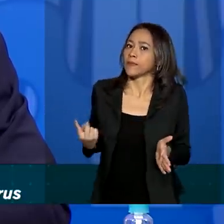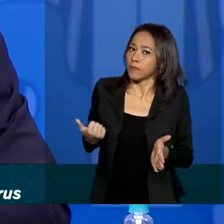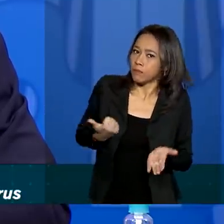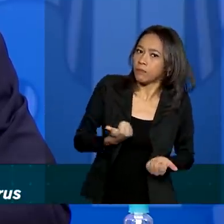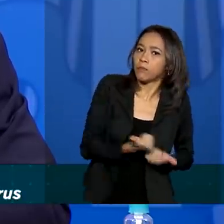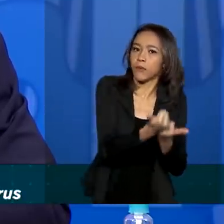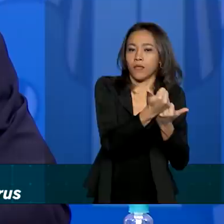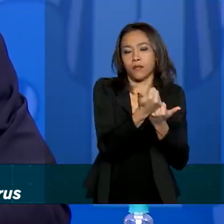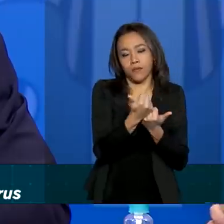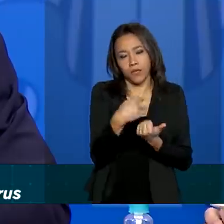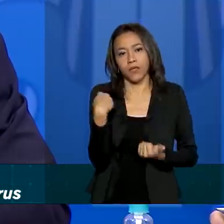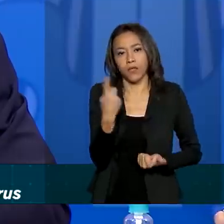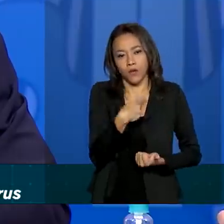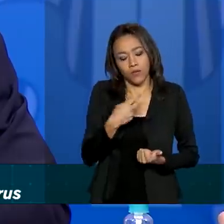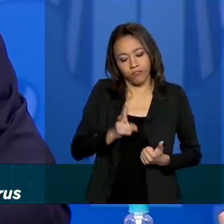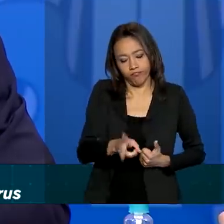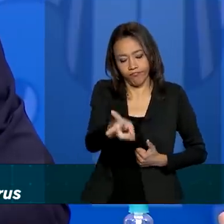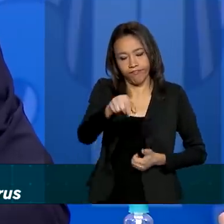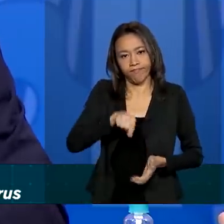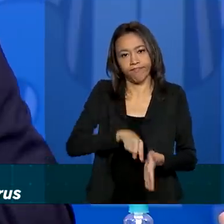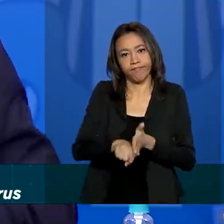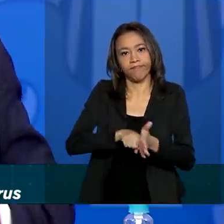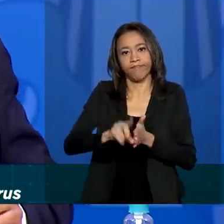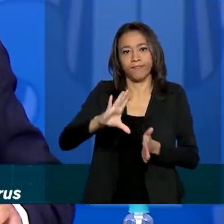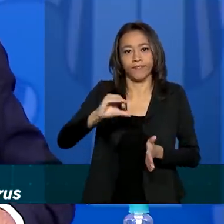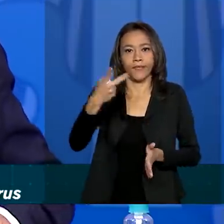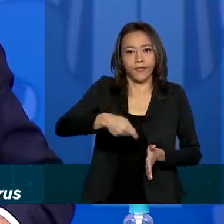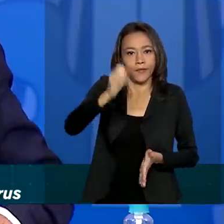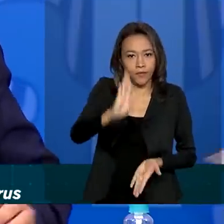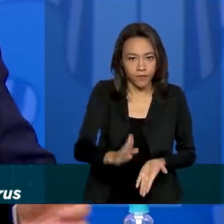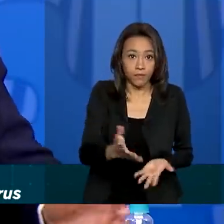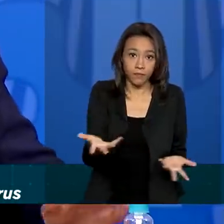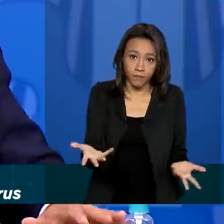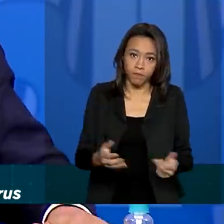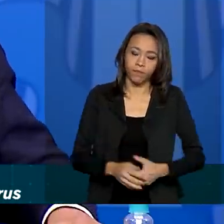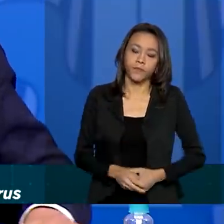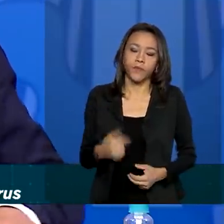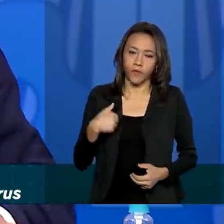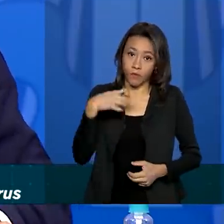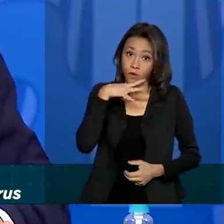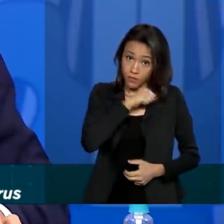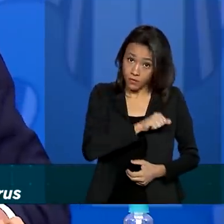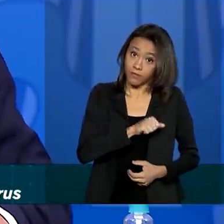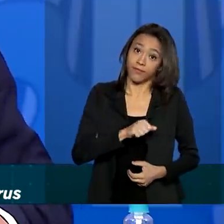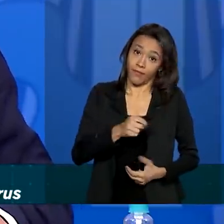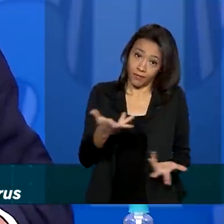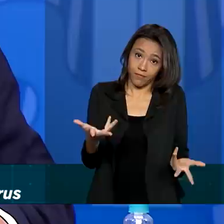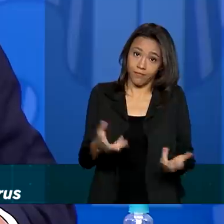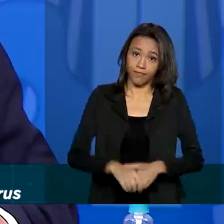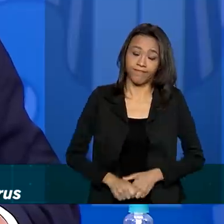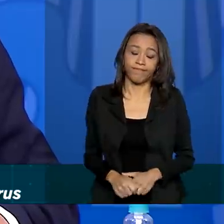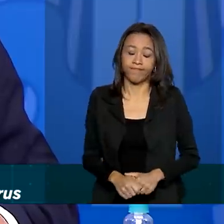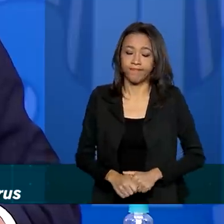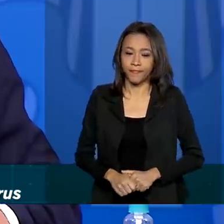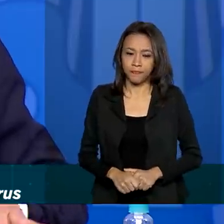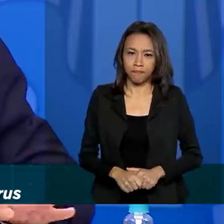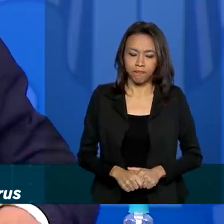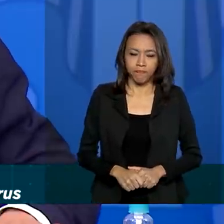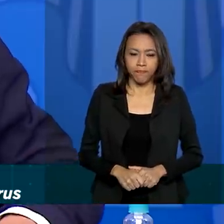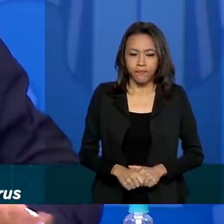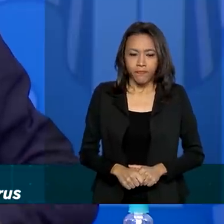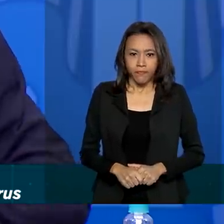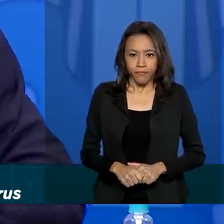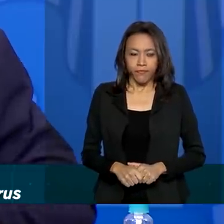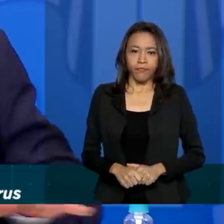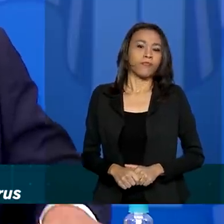a gente pode fazer na nossa ciência do país. Então, eu acho que é isso, a gente